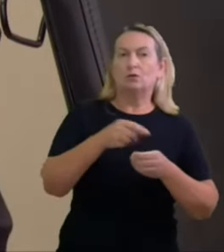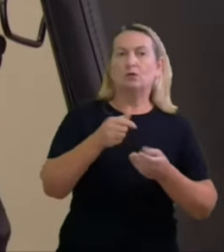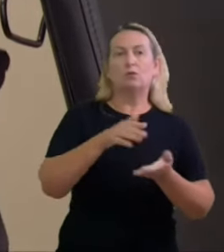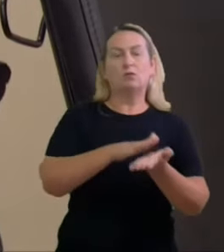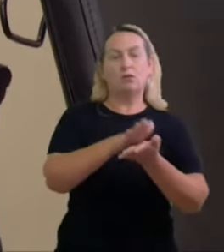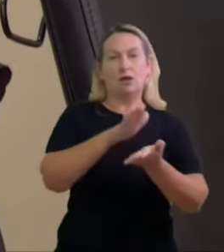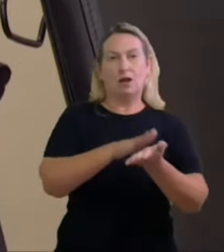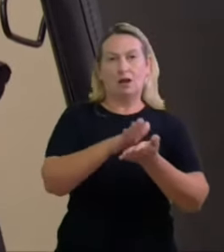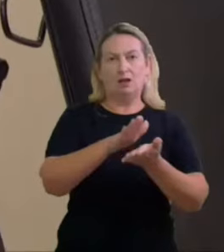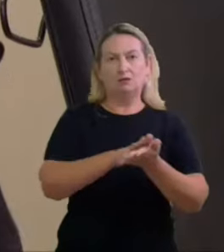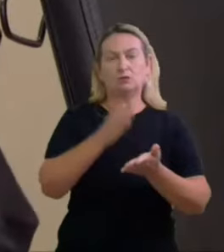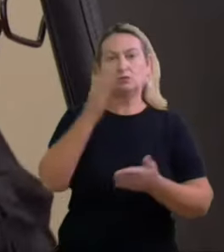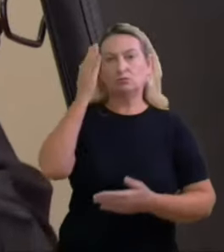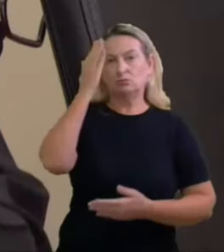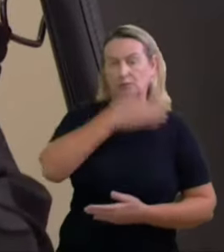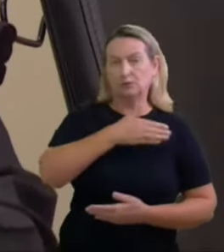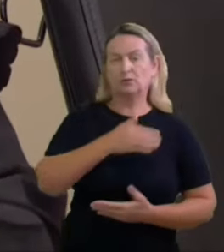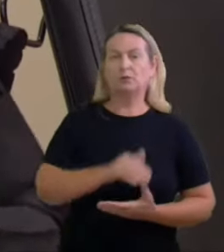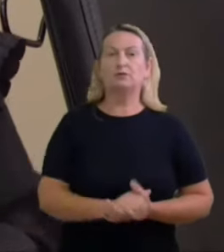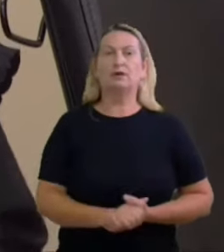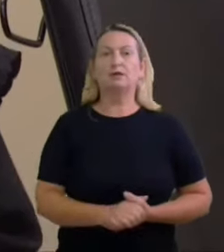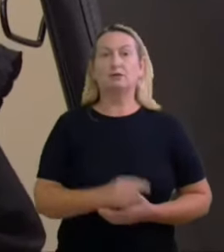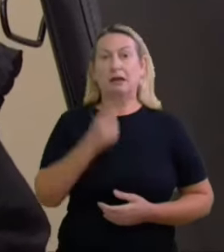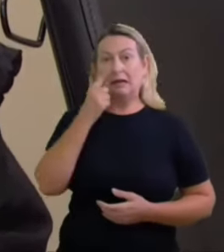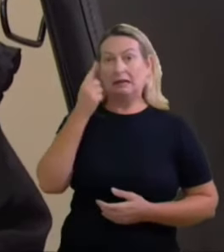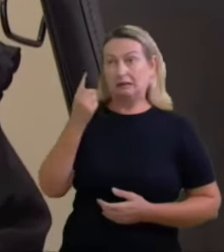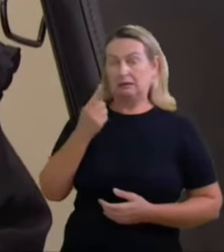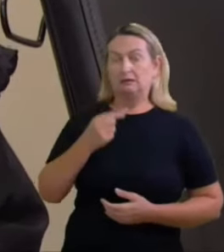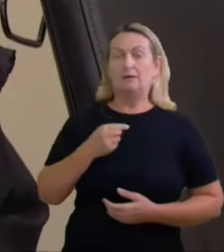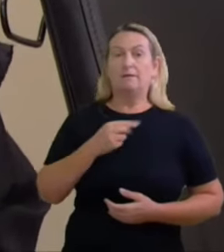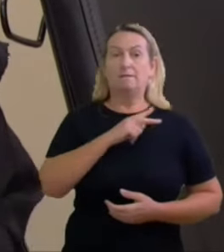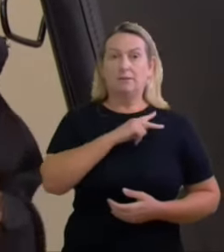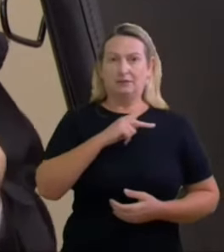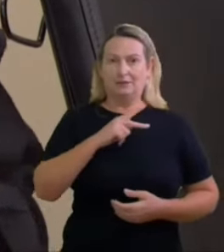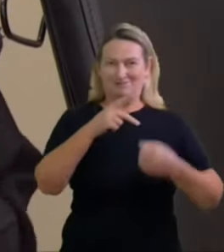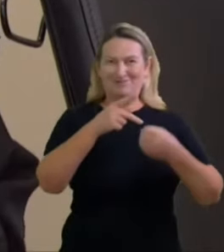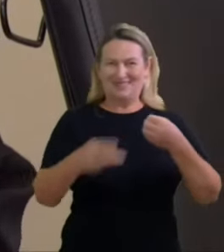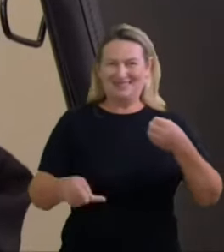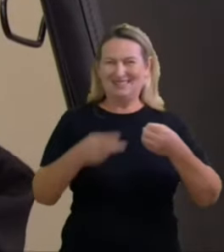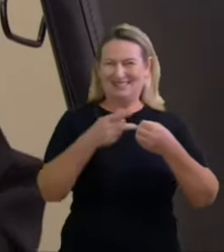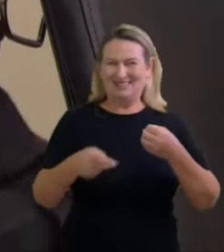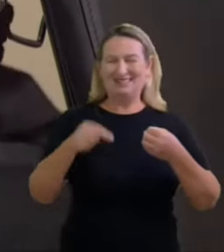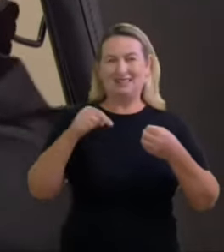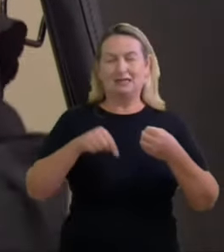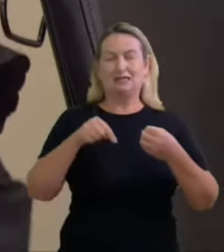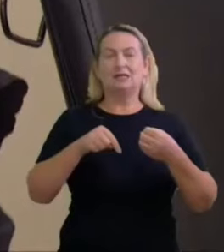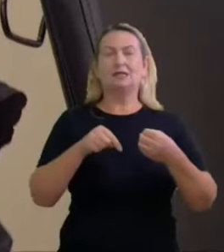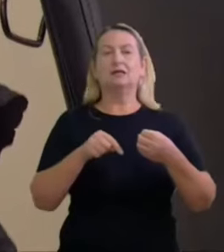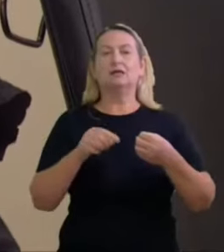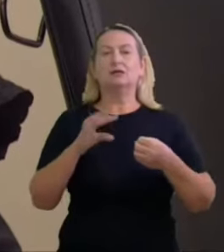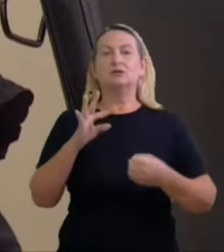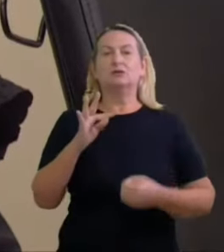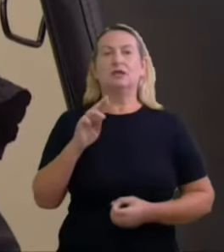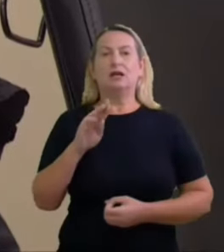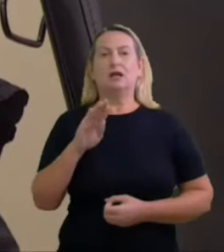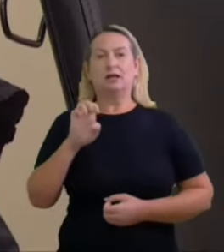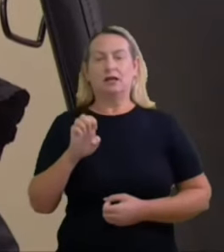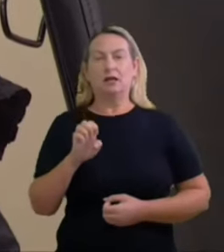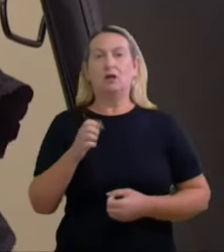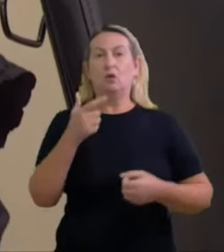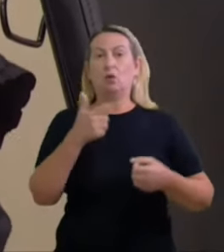então aqui senhor presidente demais pares eu o próximo capítulo aqui do voto que eu não vou ler